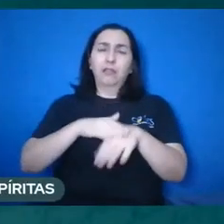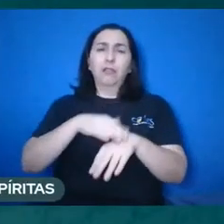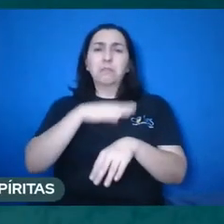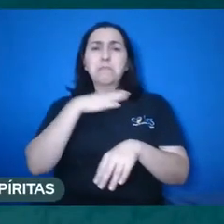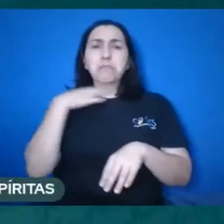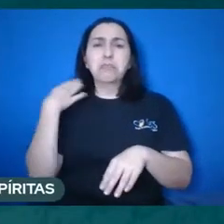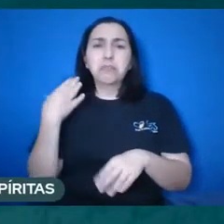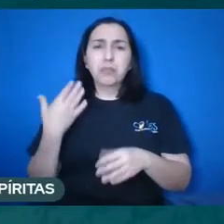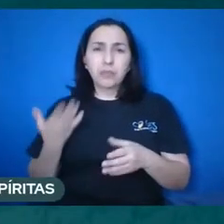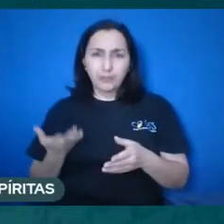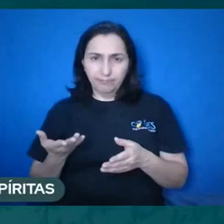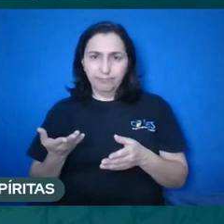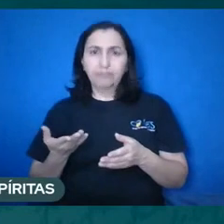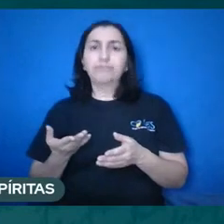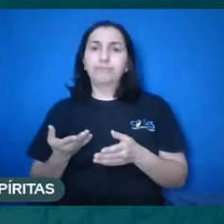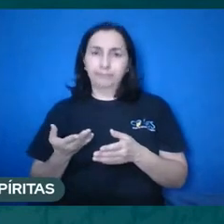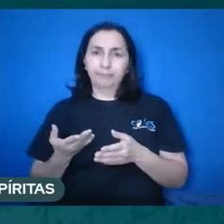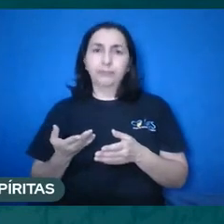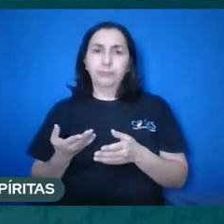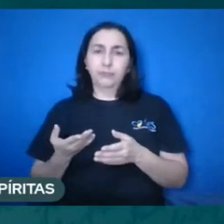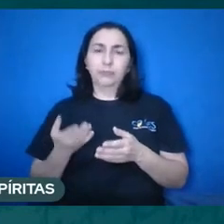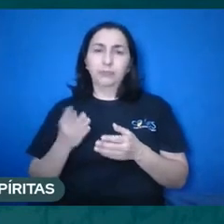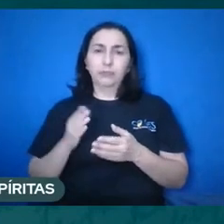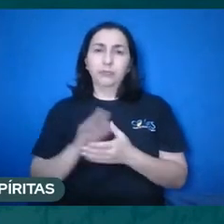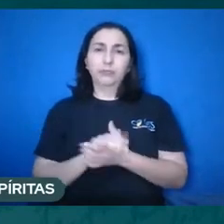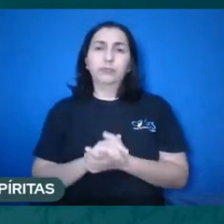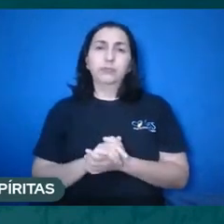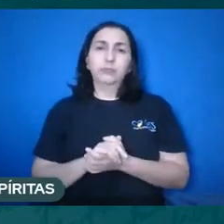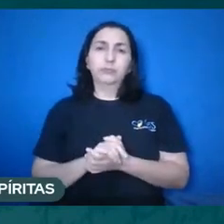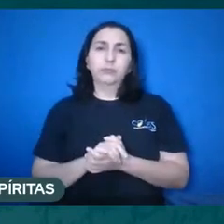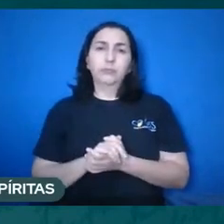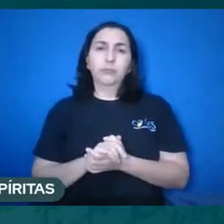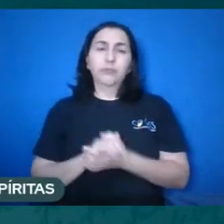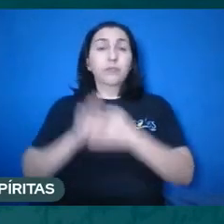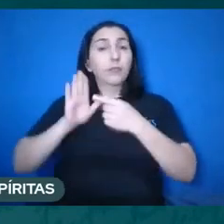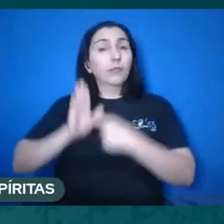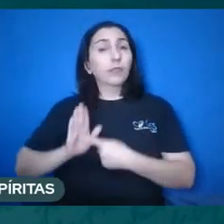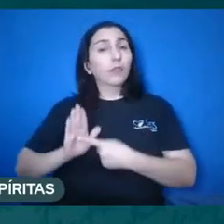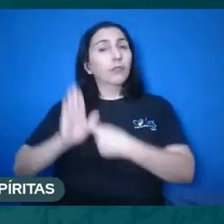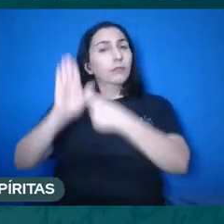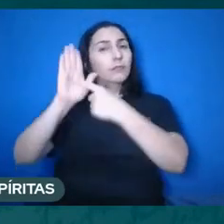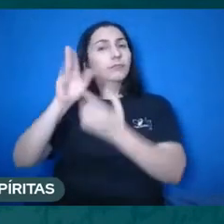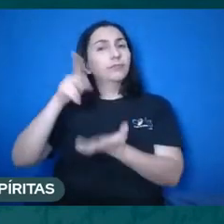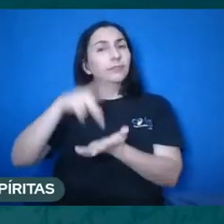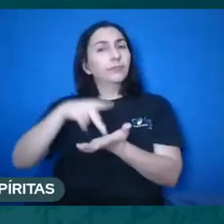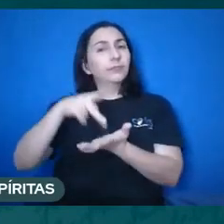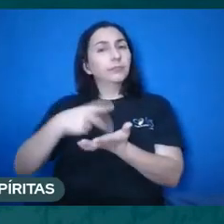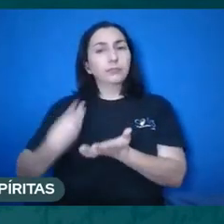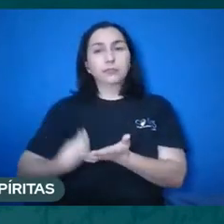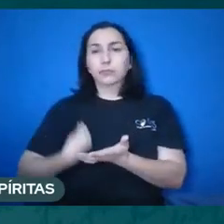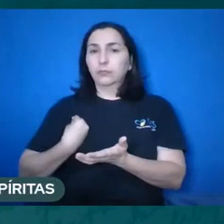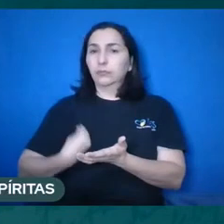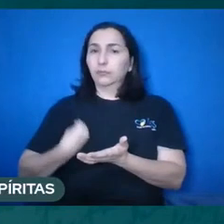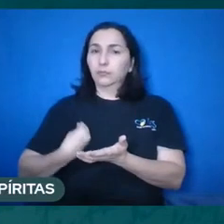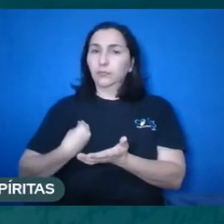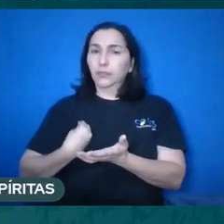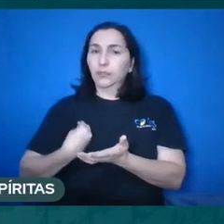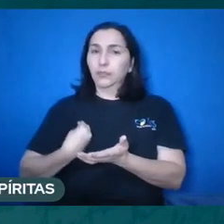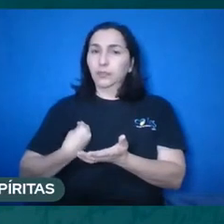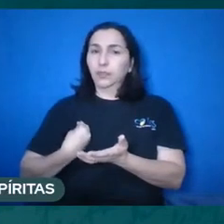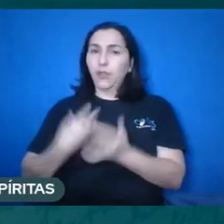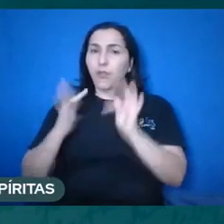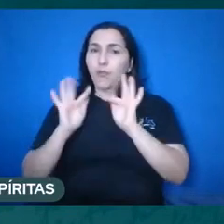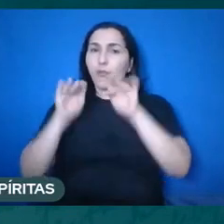Ele nos traz a realidade da vida que não termina no